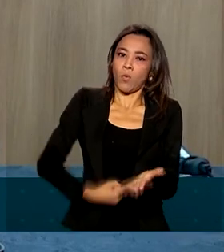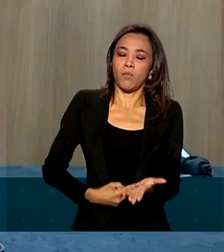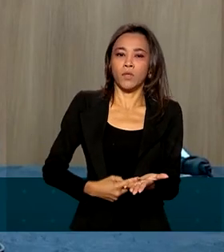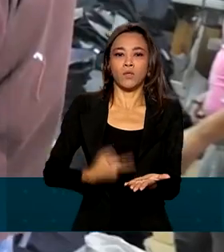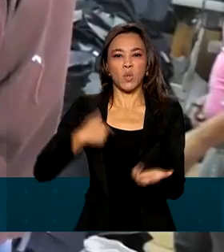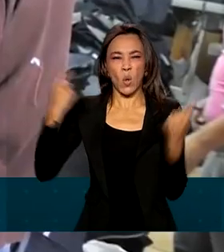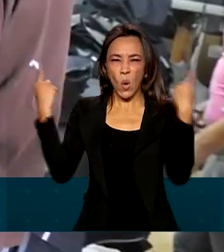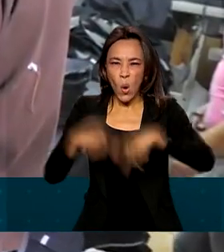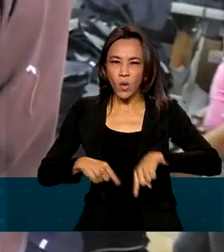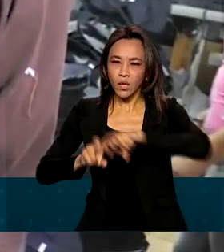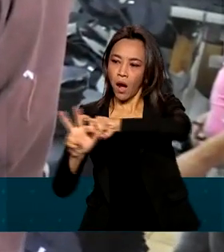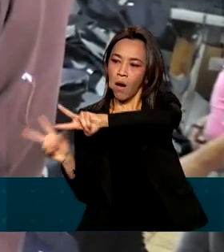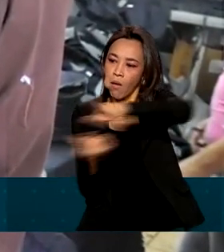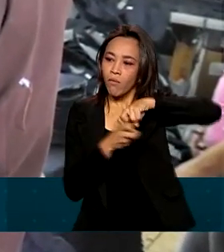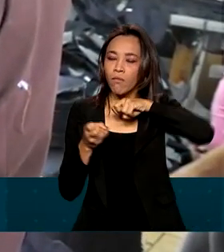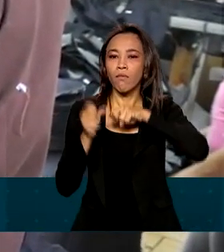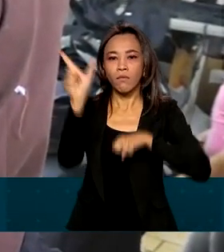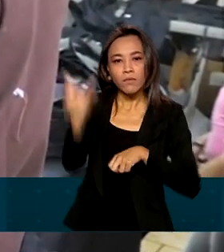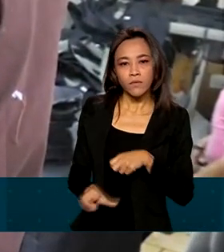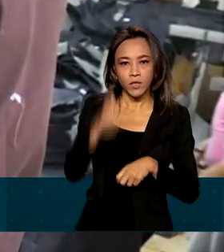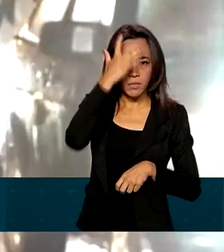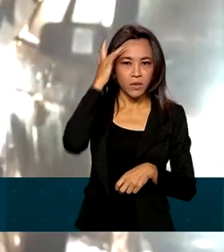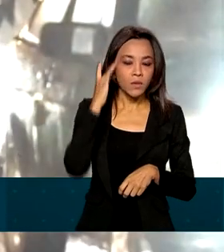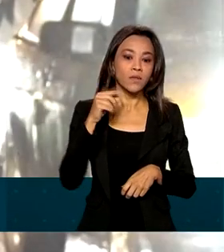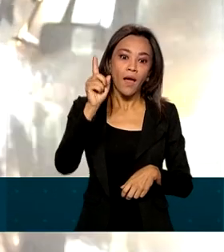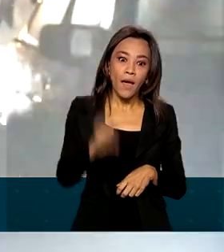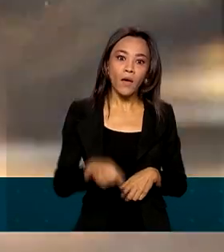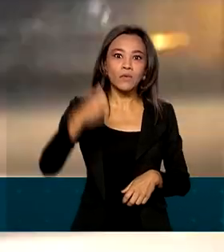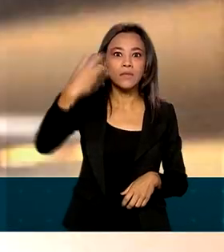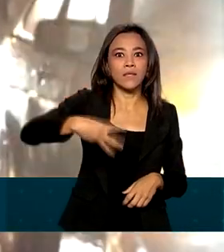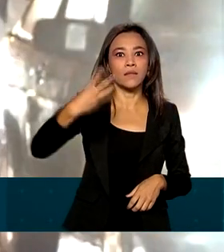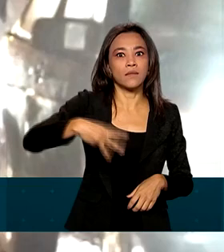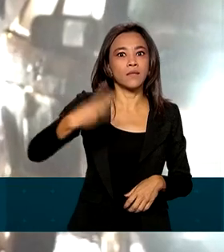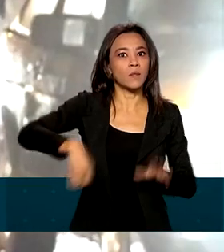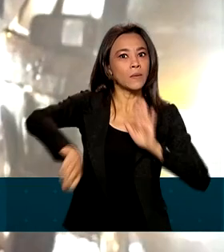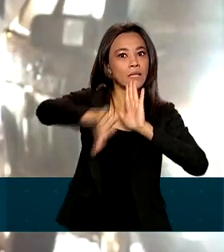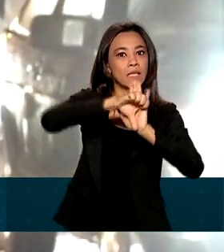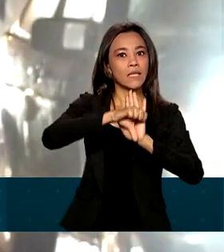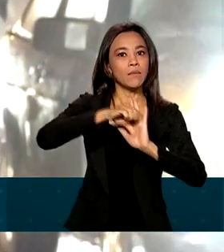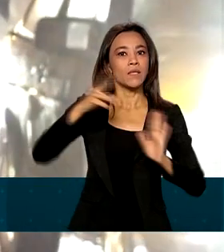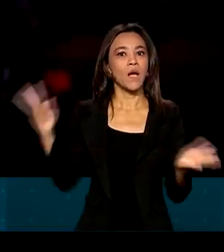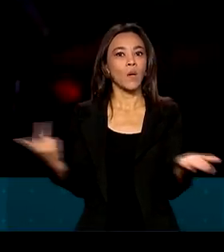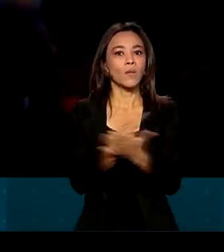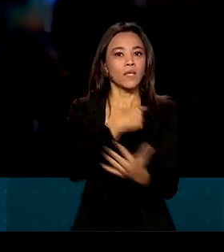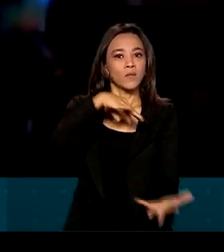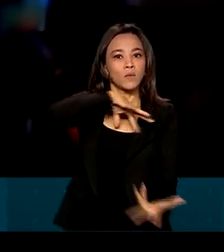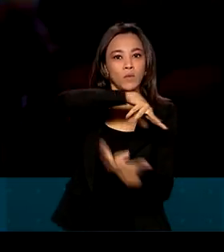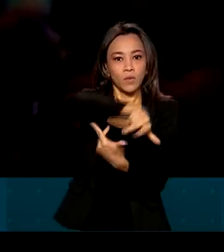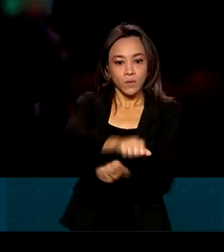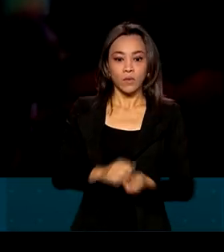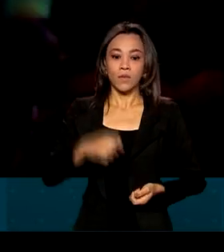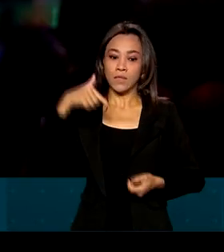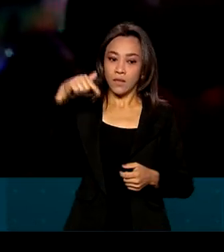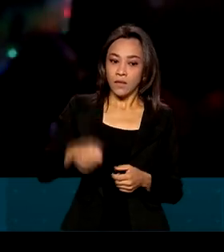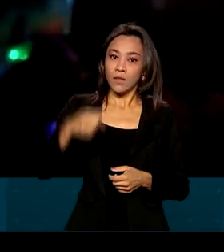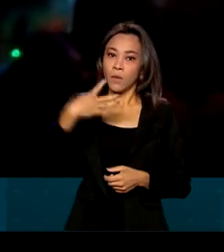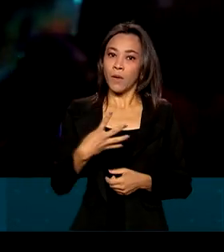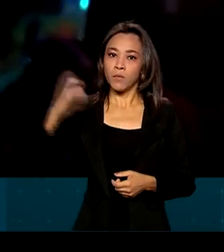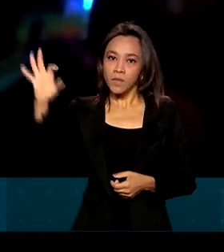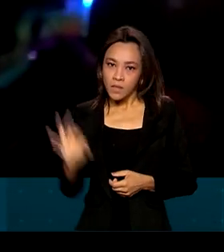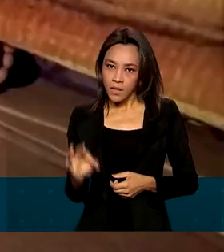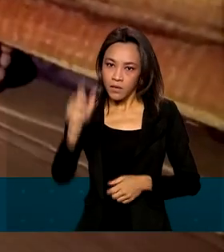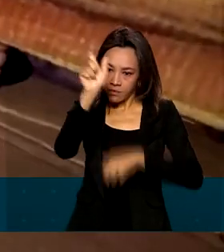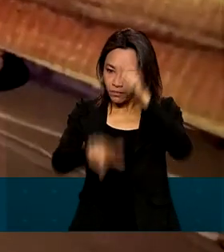tráfico de pessoas. O tráfico de pessoas é o terceiro crime mais cometido no mundo. E 74% das vítimas